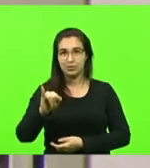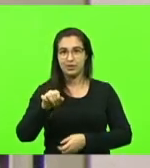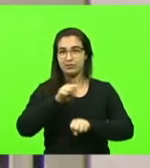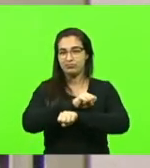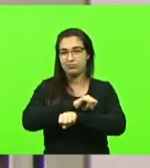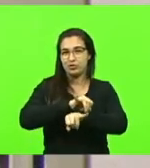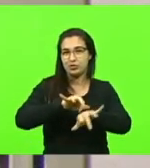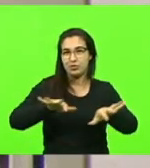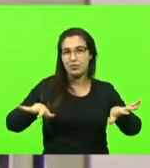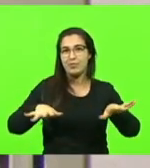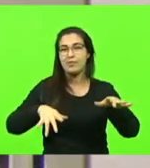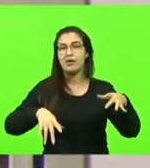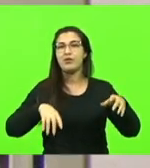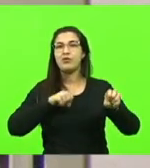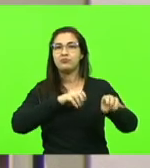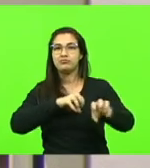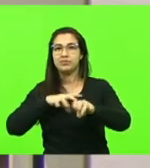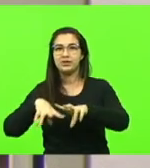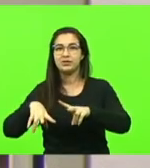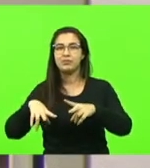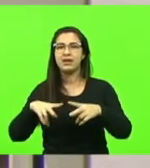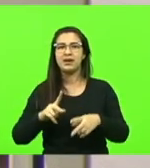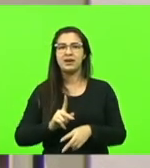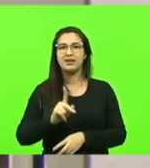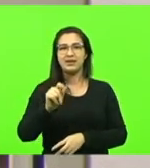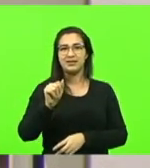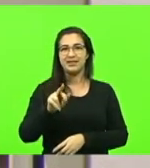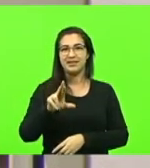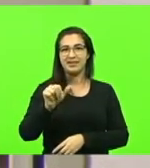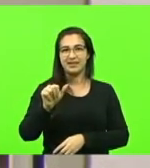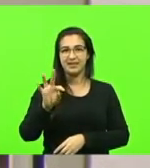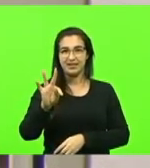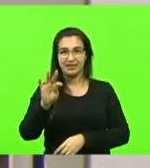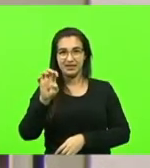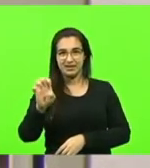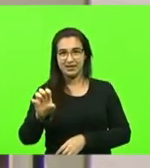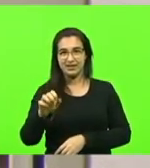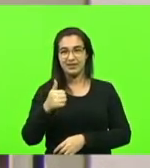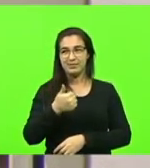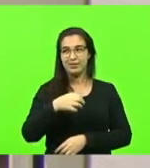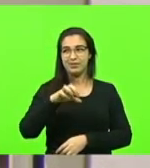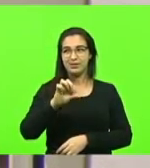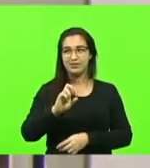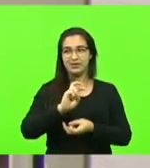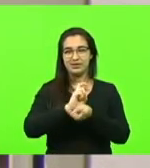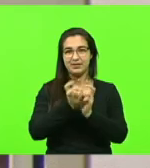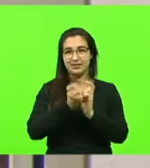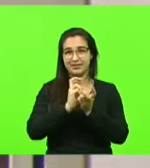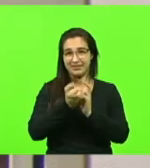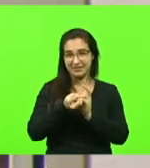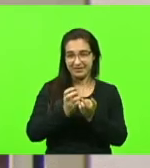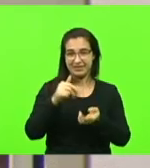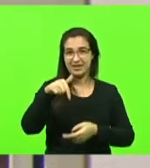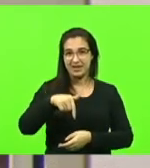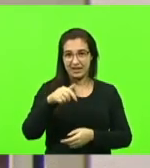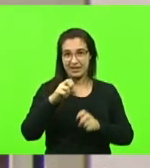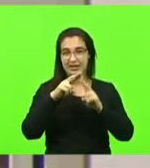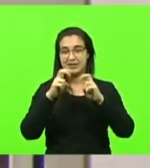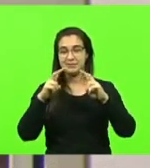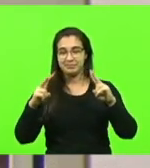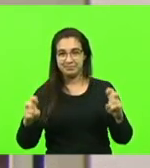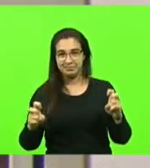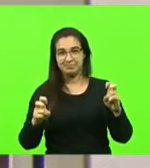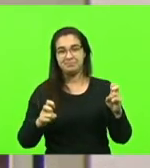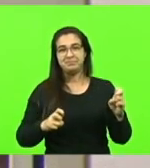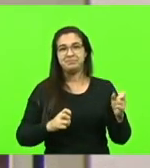ensinamentos do Karatê no Estado de Santa Catarina, em 1969. Em discussão. Não havendo quem queira discutir, em votação. Deputados que aprovam, permaneça